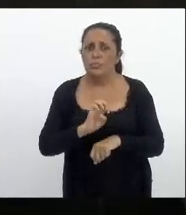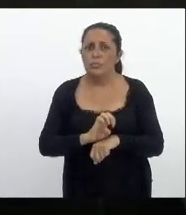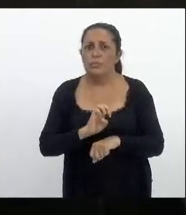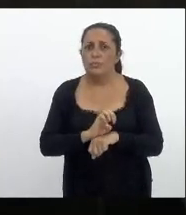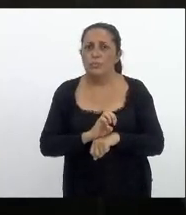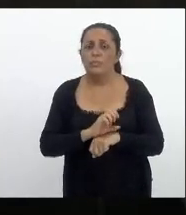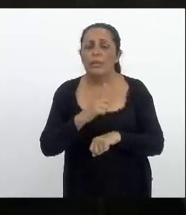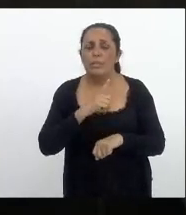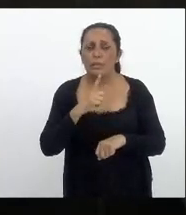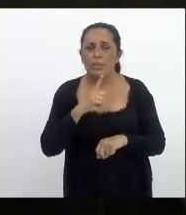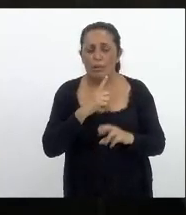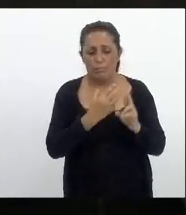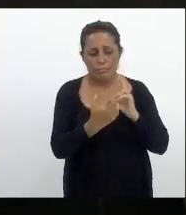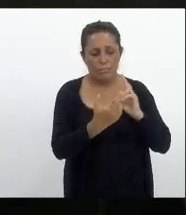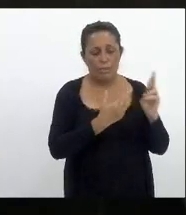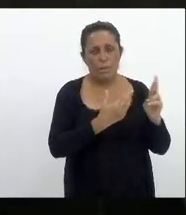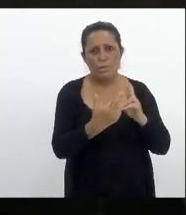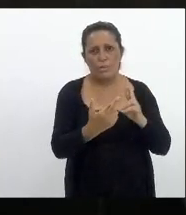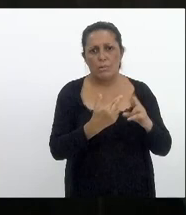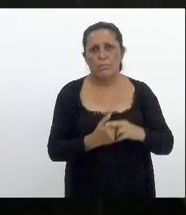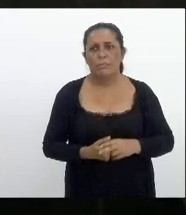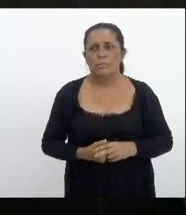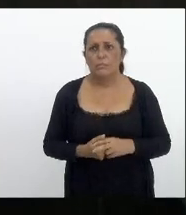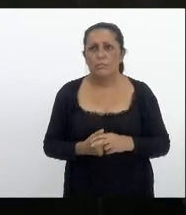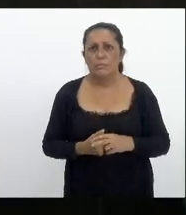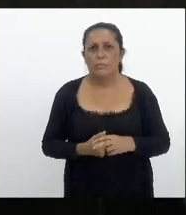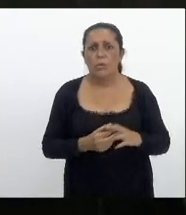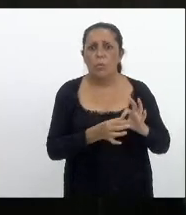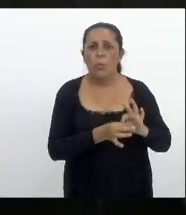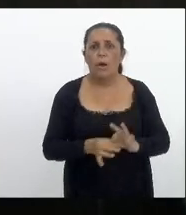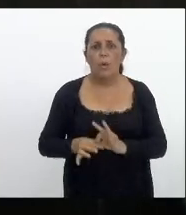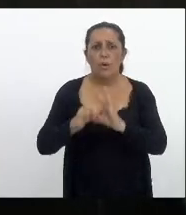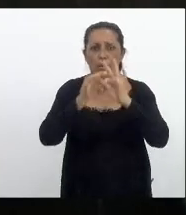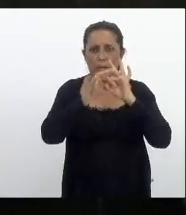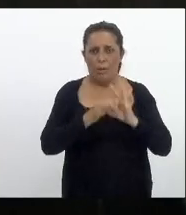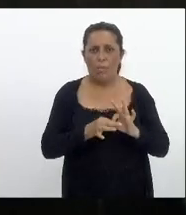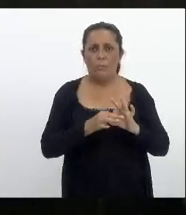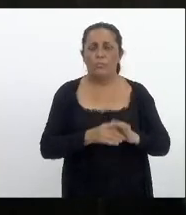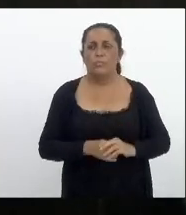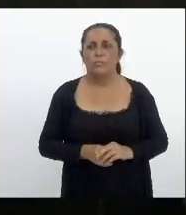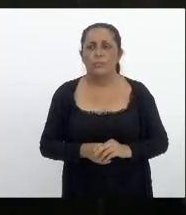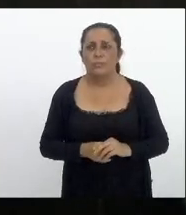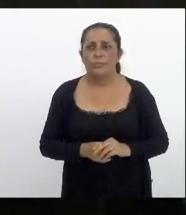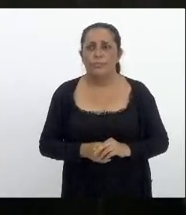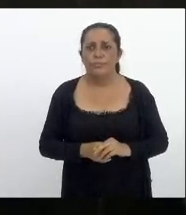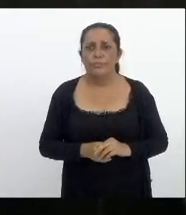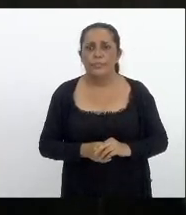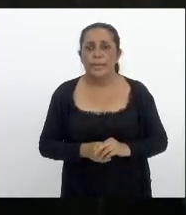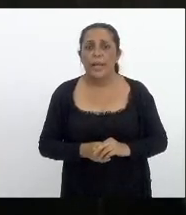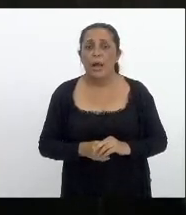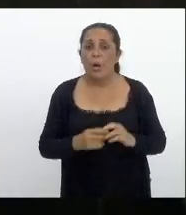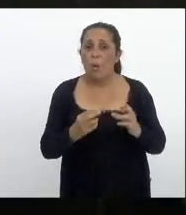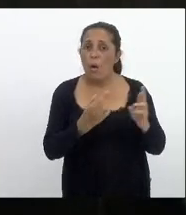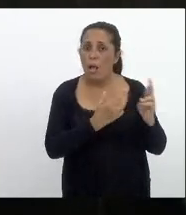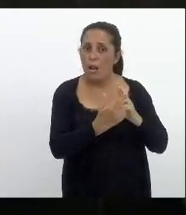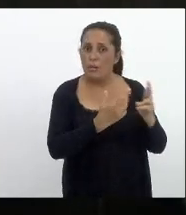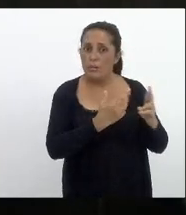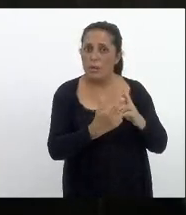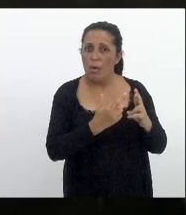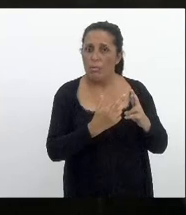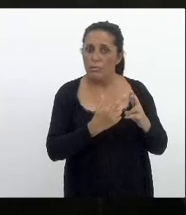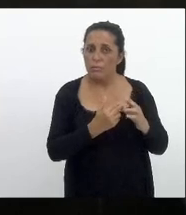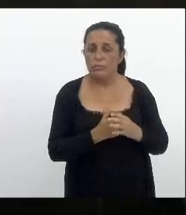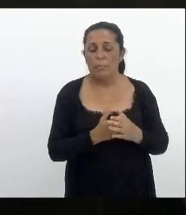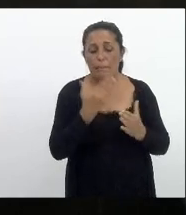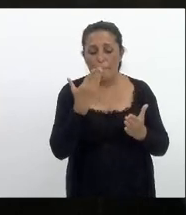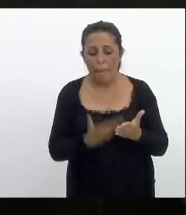tem uma relação com a União deputada Lucinha que é uma relação de perde